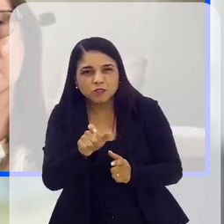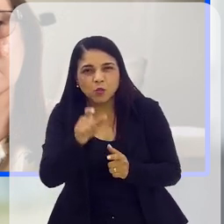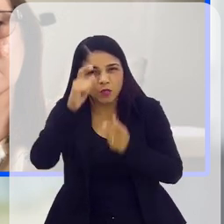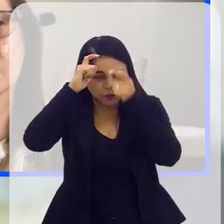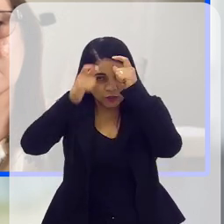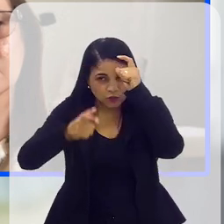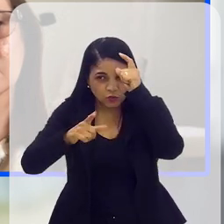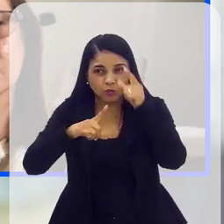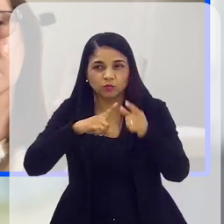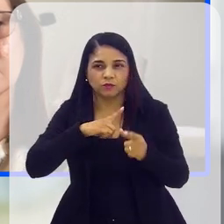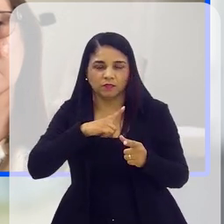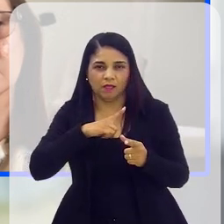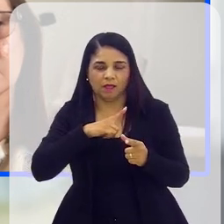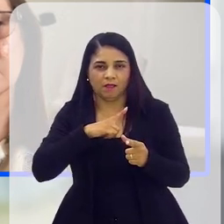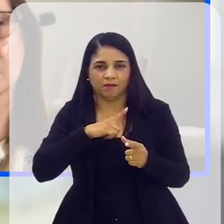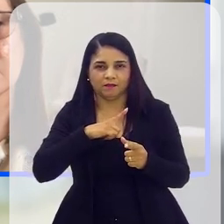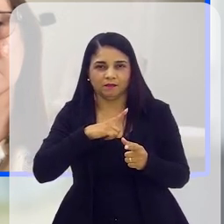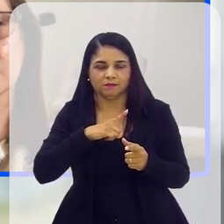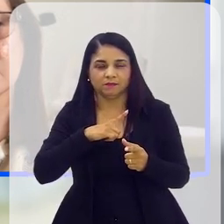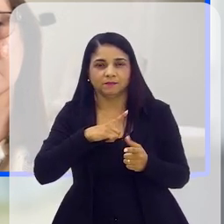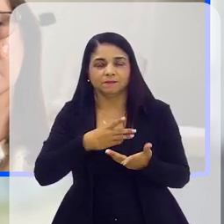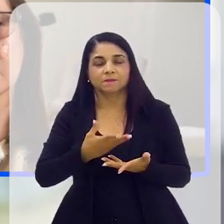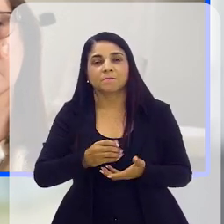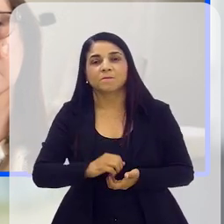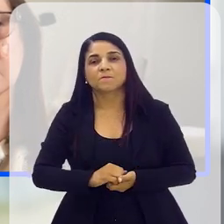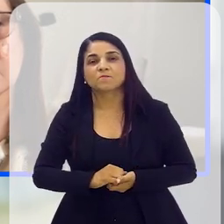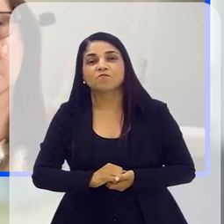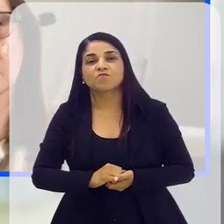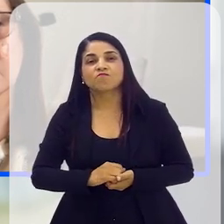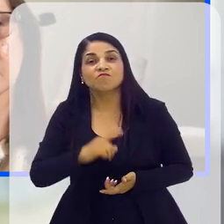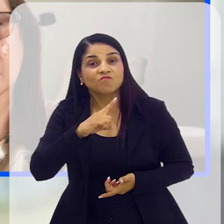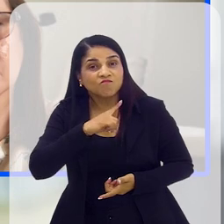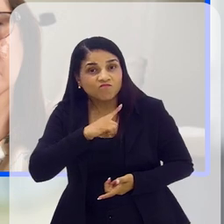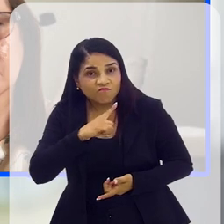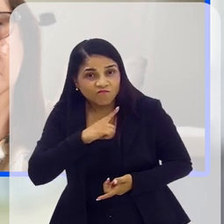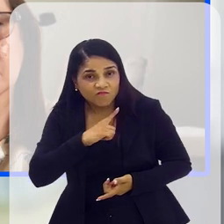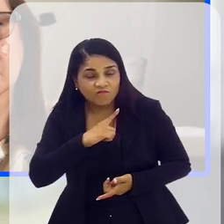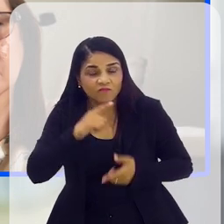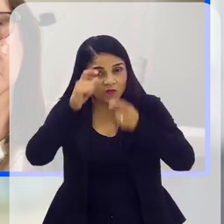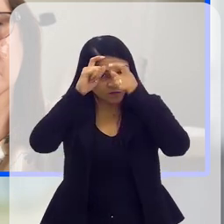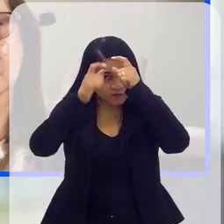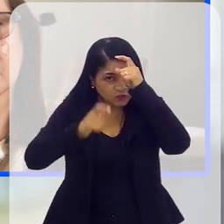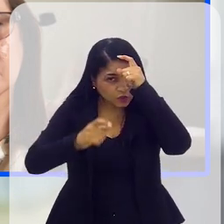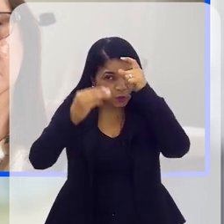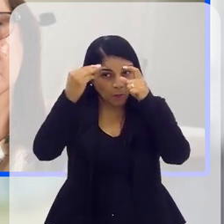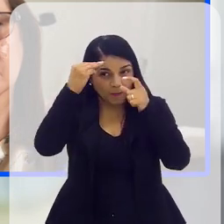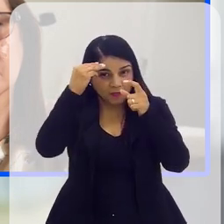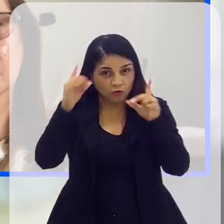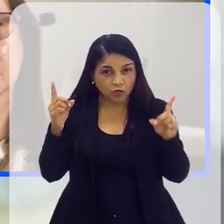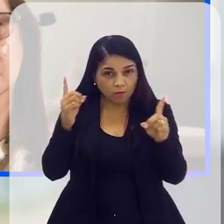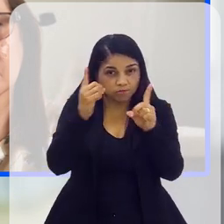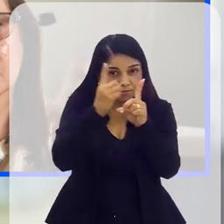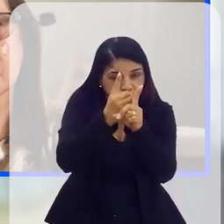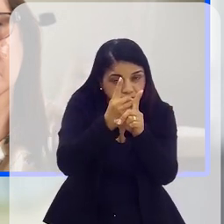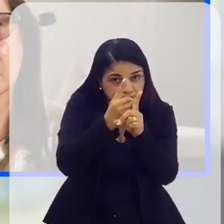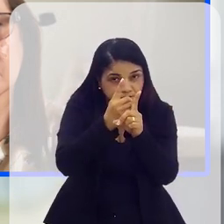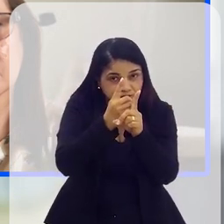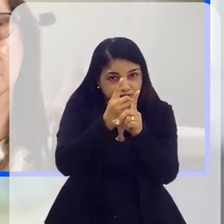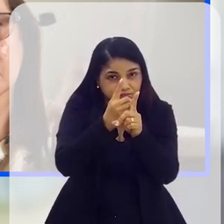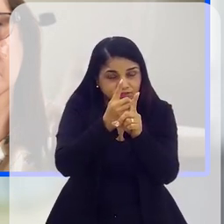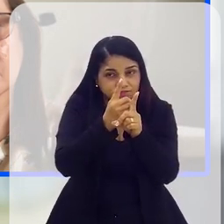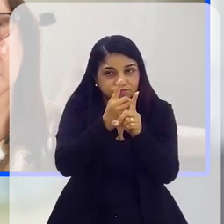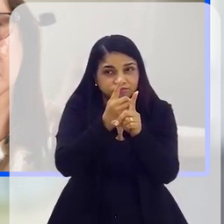transtorno, como esse que você já citou aí, ô Carlos? Flávia, quando existe algum transtorno mental já caracterizado,